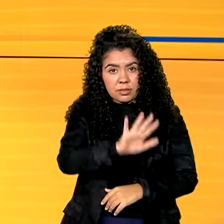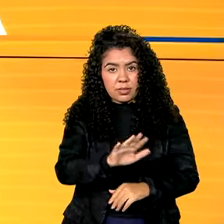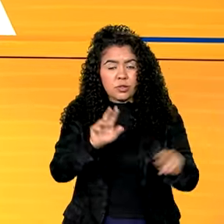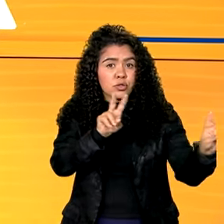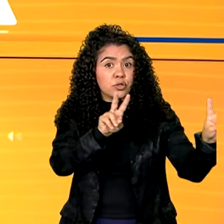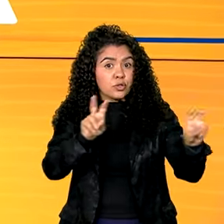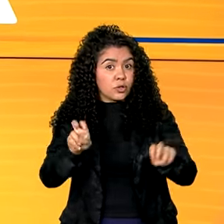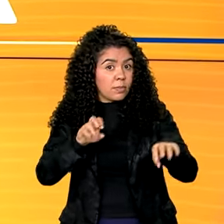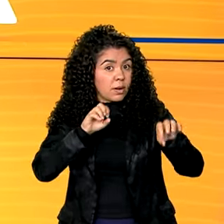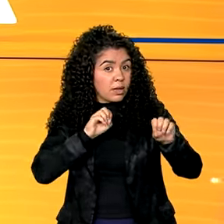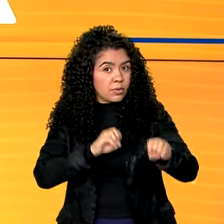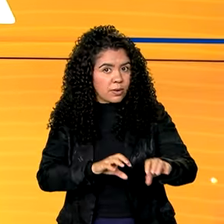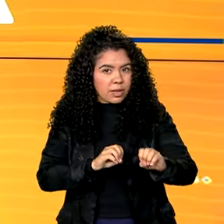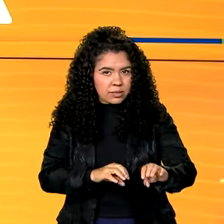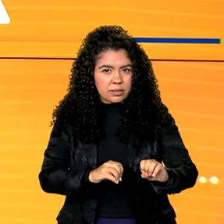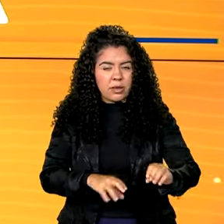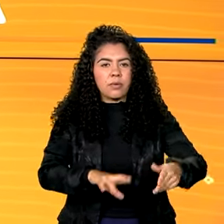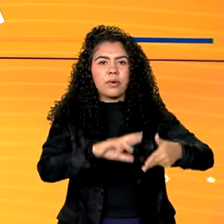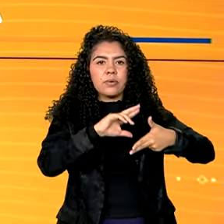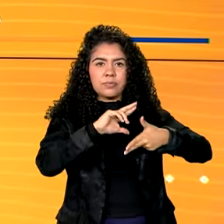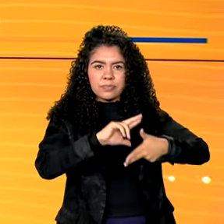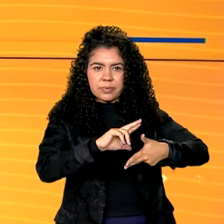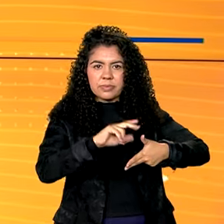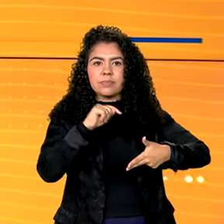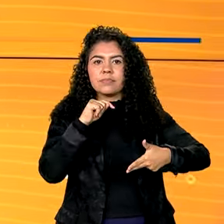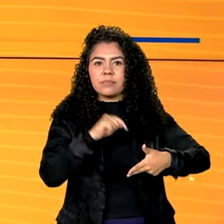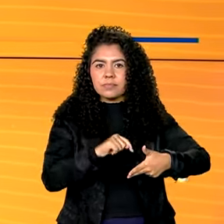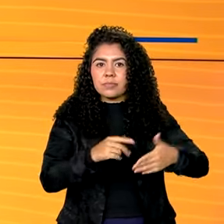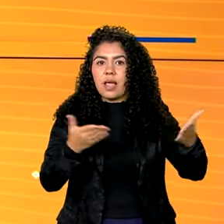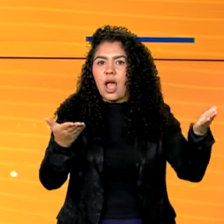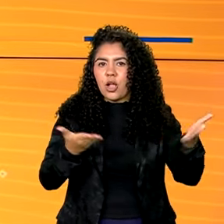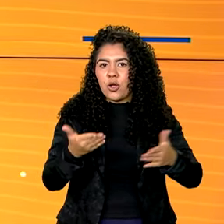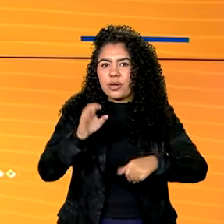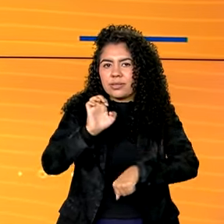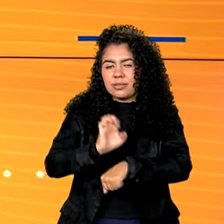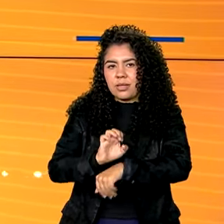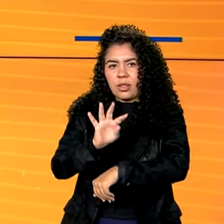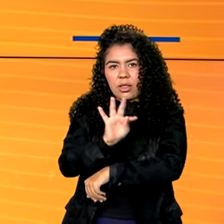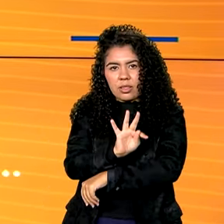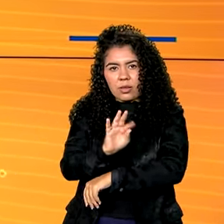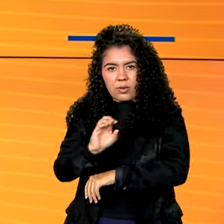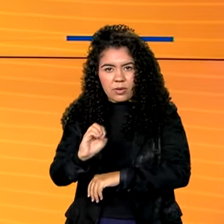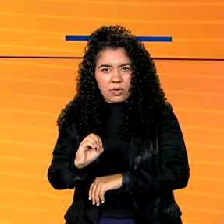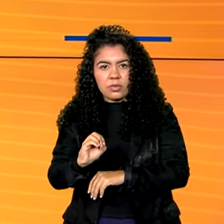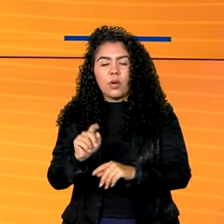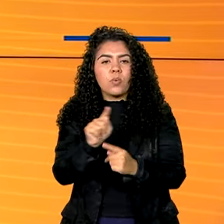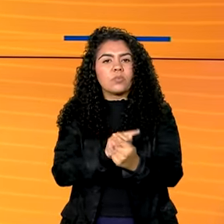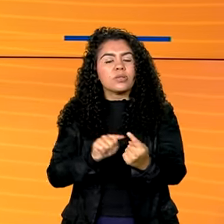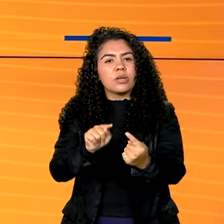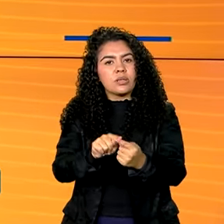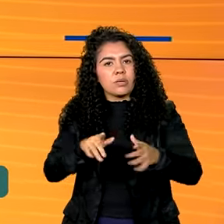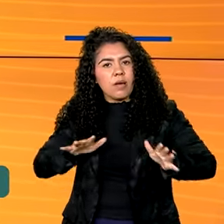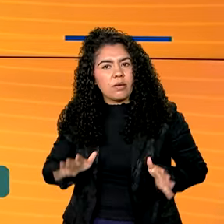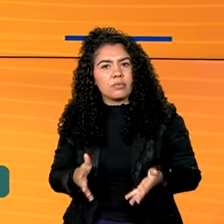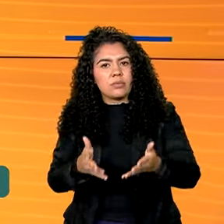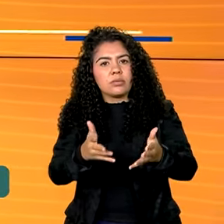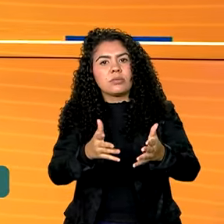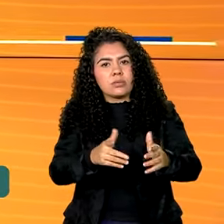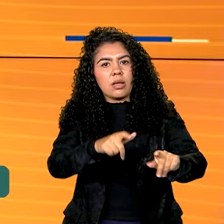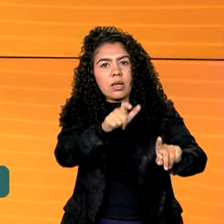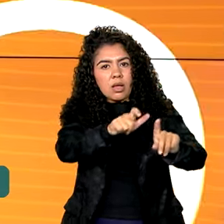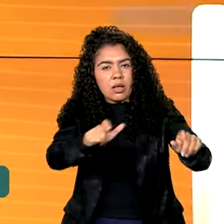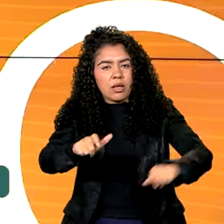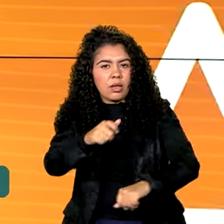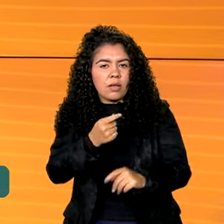Educação agora. O pé de meia chegou ao Tocantins. O programa oferece incentivo financeiro para reduzir a evasão